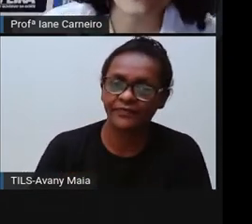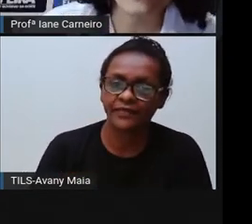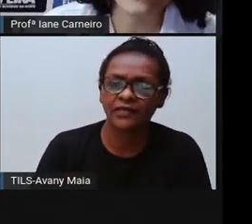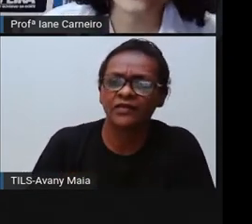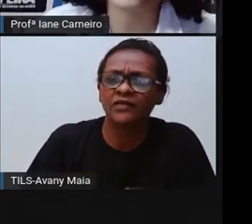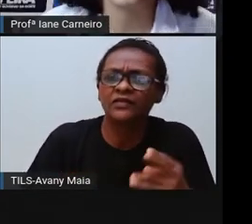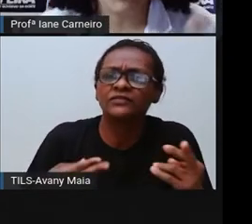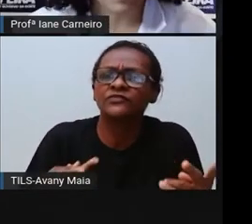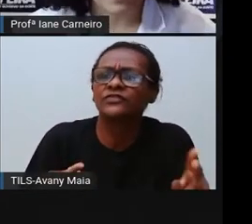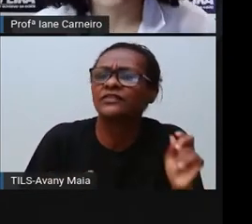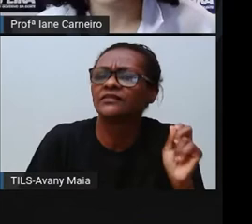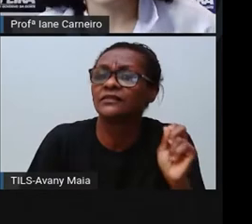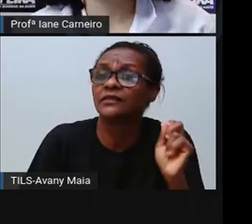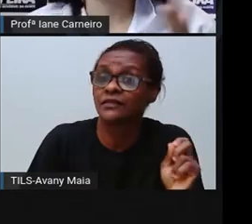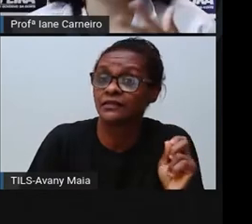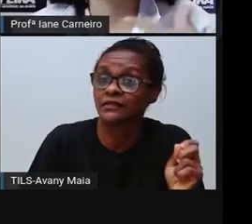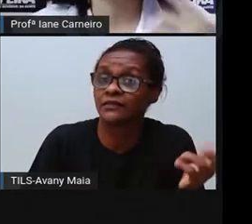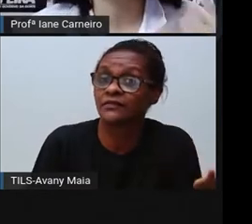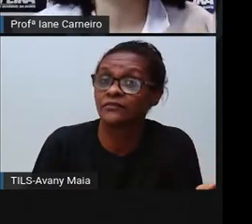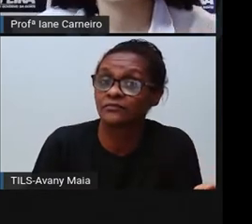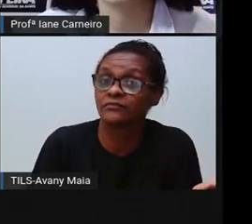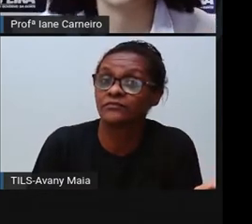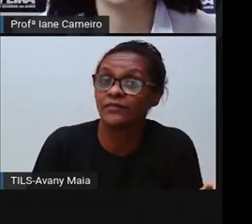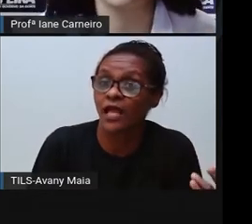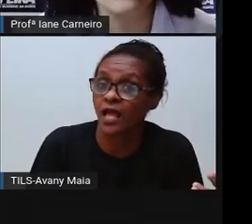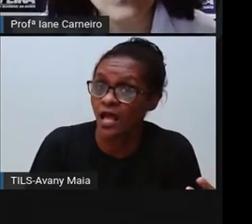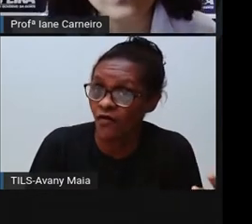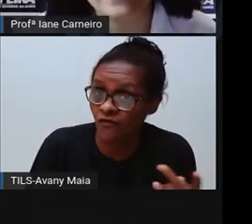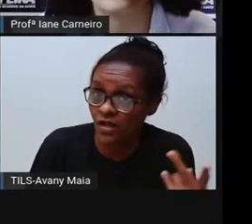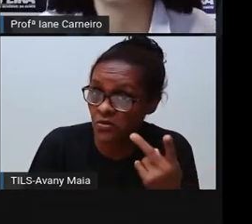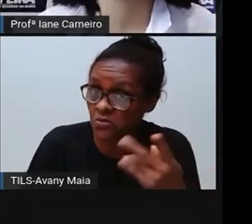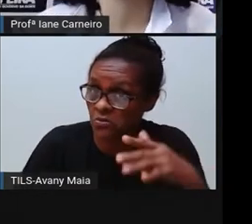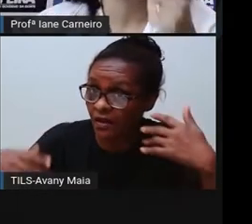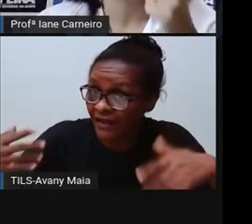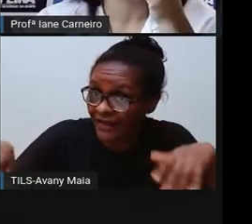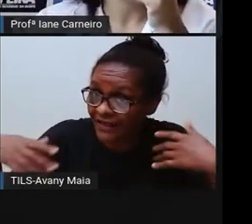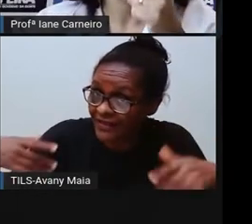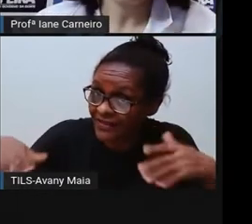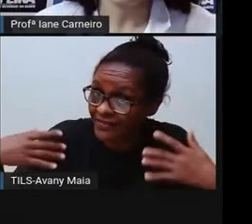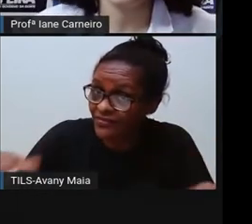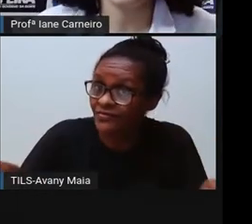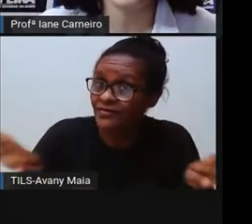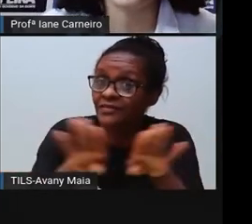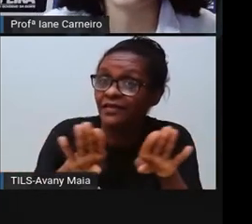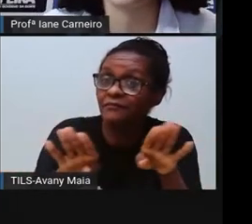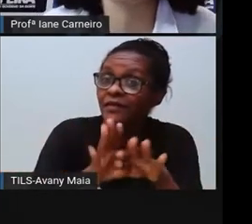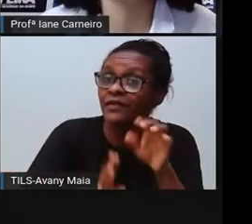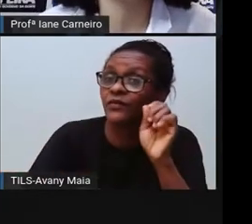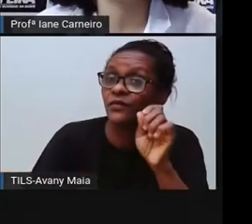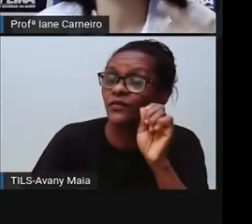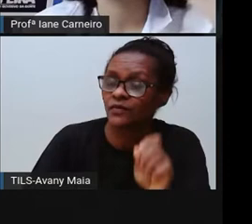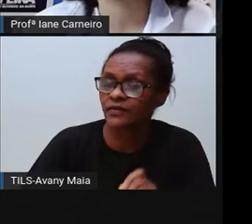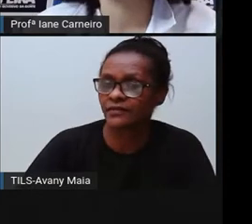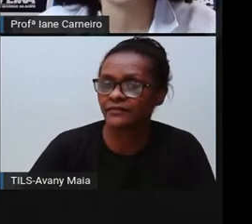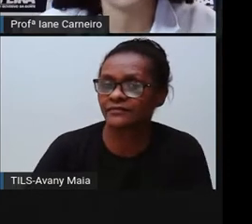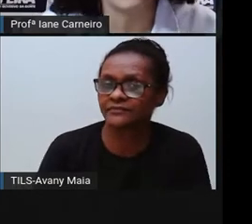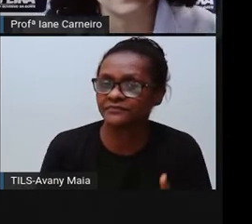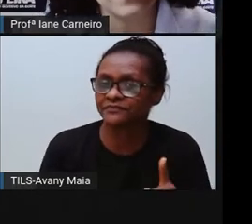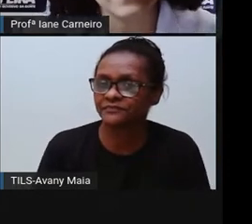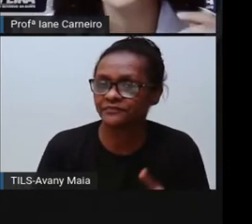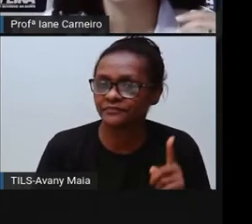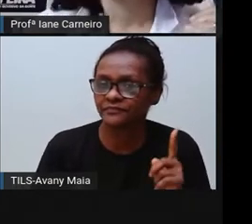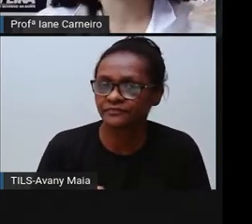De um pra outro, além do preço, né? Esses brinquedos costumam ser muito caros, né? Eles, pra funcionar, eles precisam de